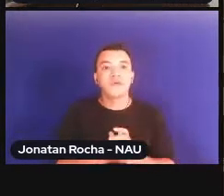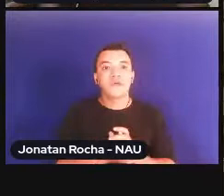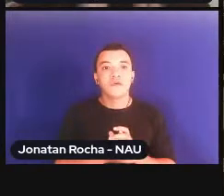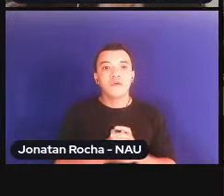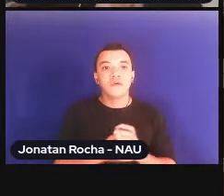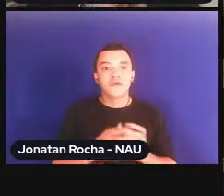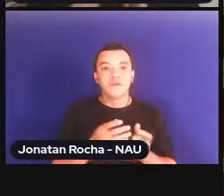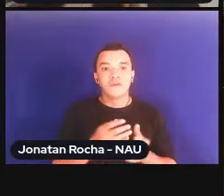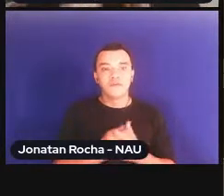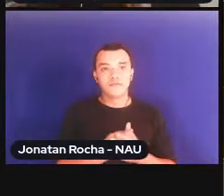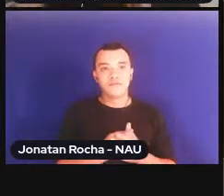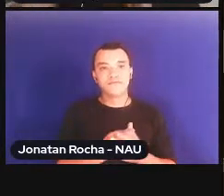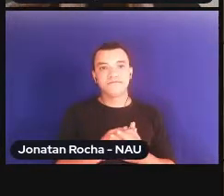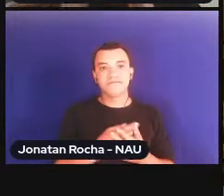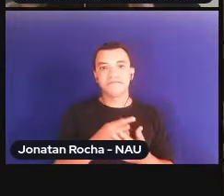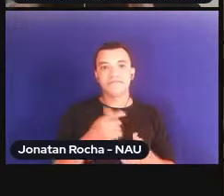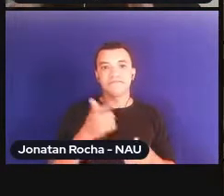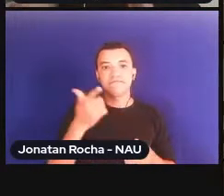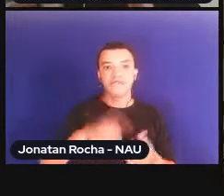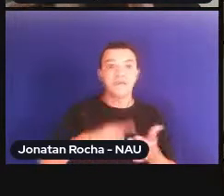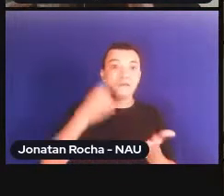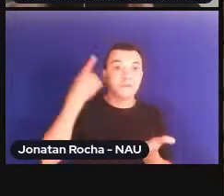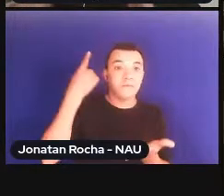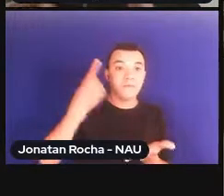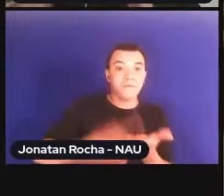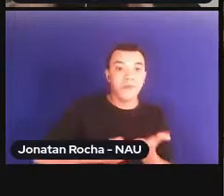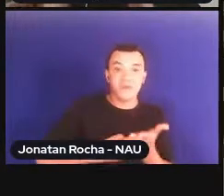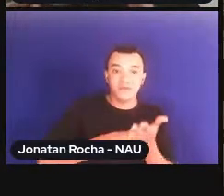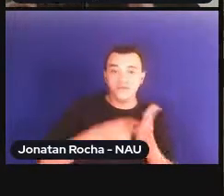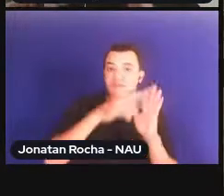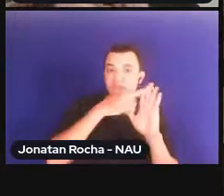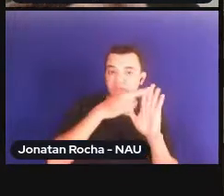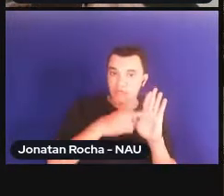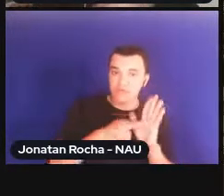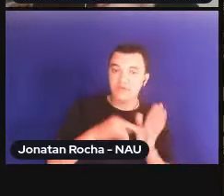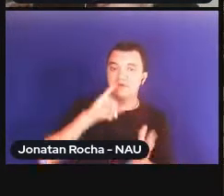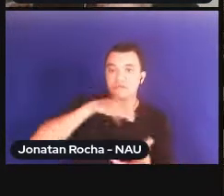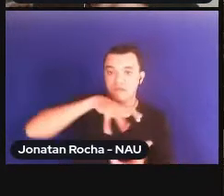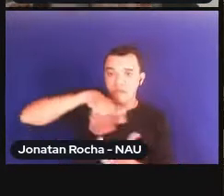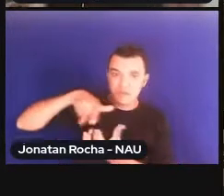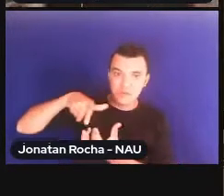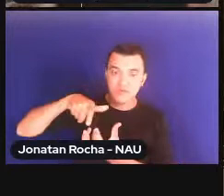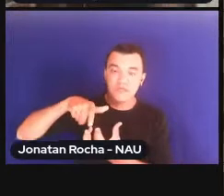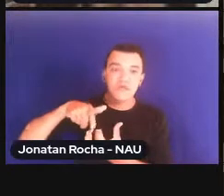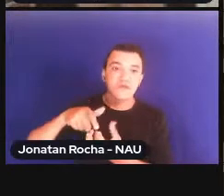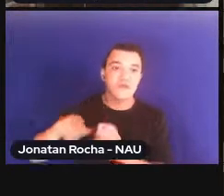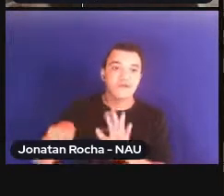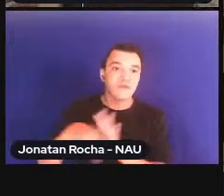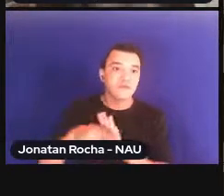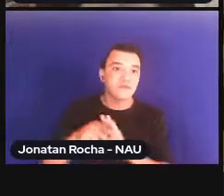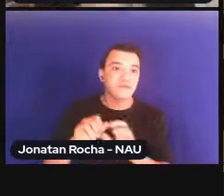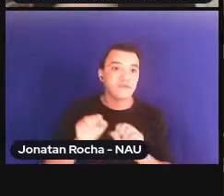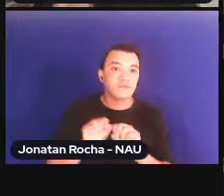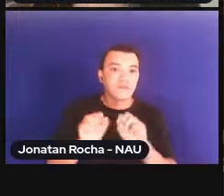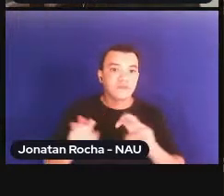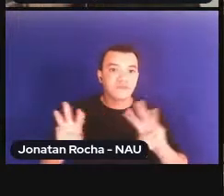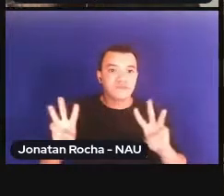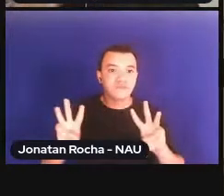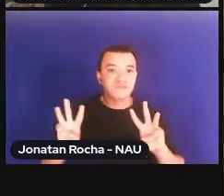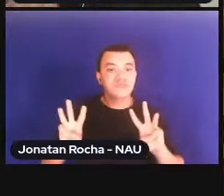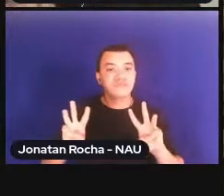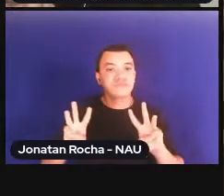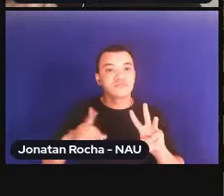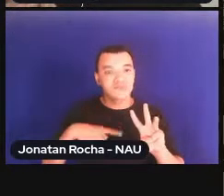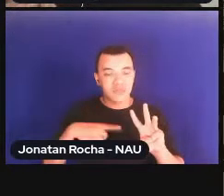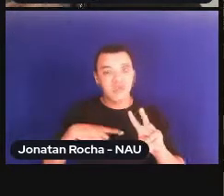internacional do próprio Sistema Protetivo das Nações Unidas. Gerou impactos, repercussões